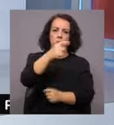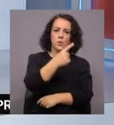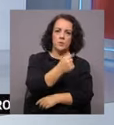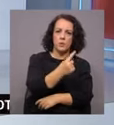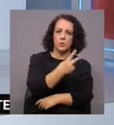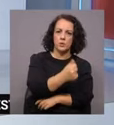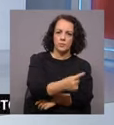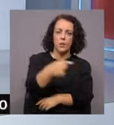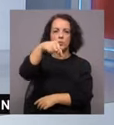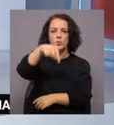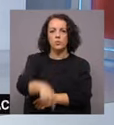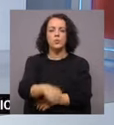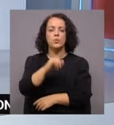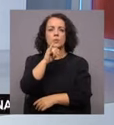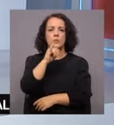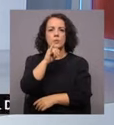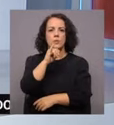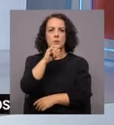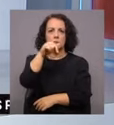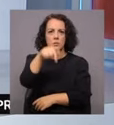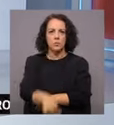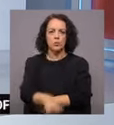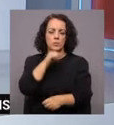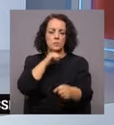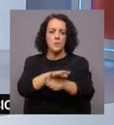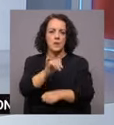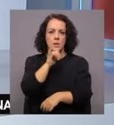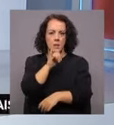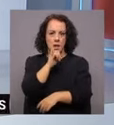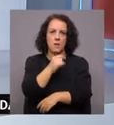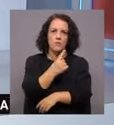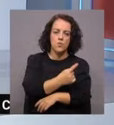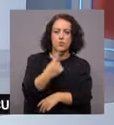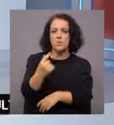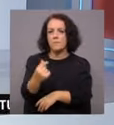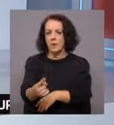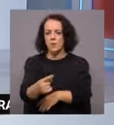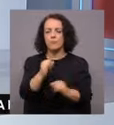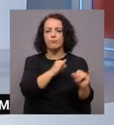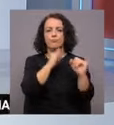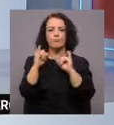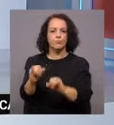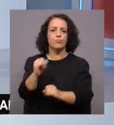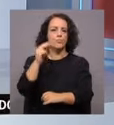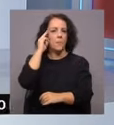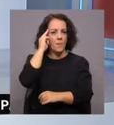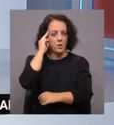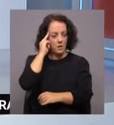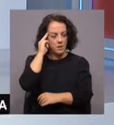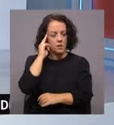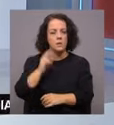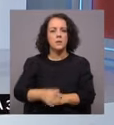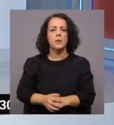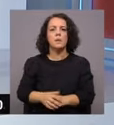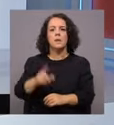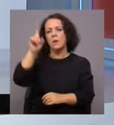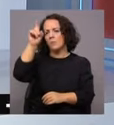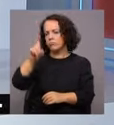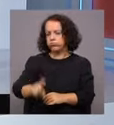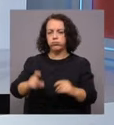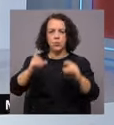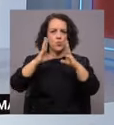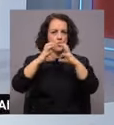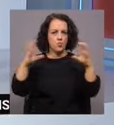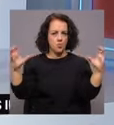temos ondas de sul, quadrante sul, com 1,5m. Para o arquipélago da Madeira, um dia de período de céu muito